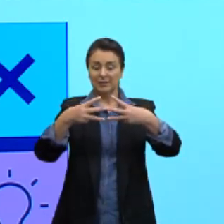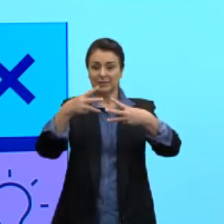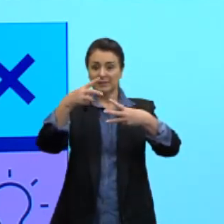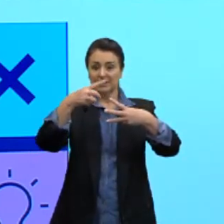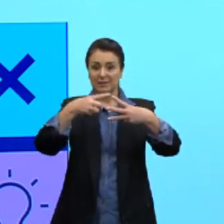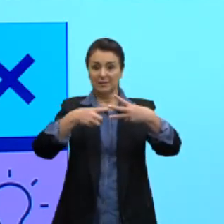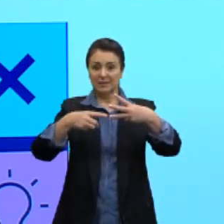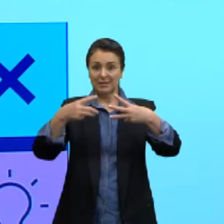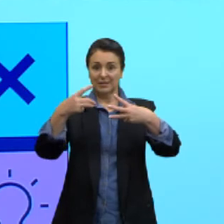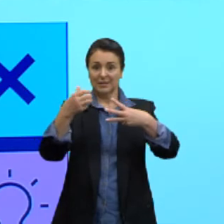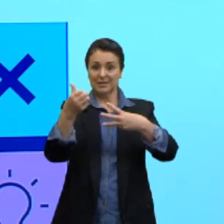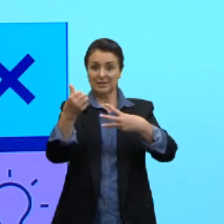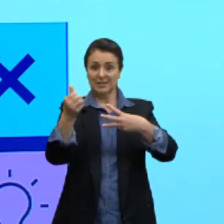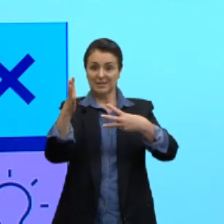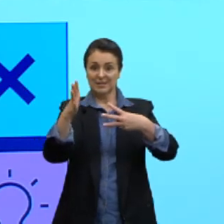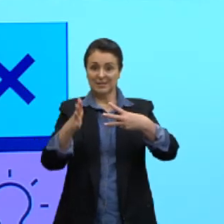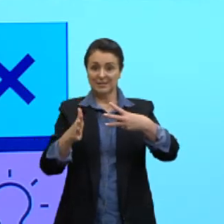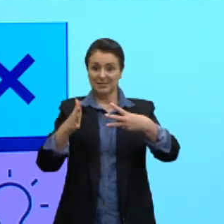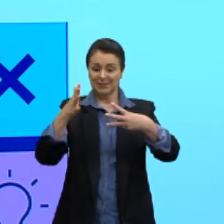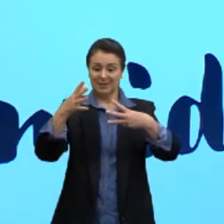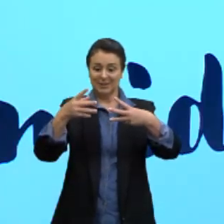faces triangulares.